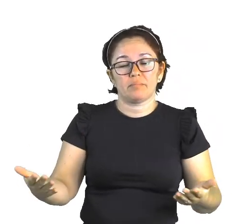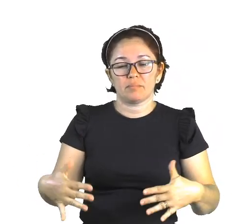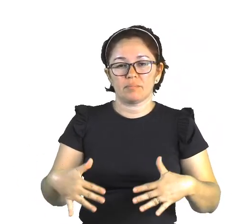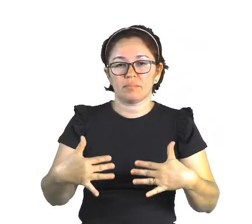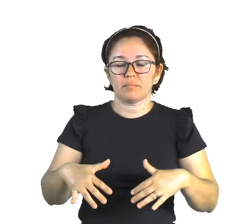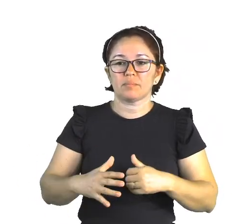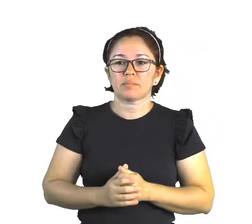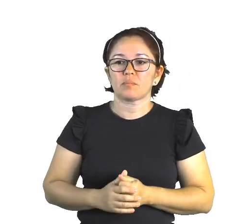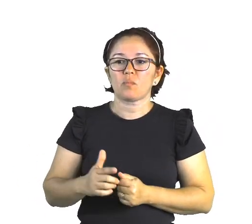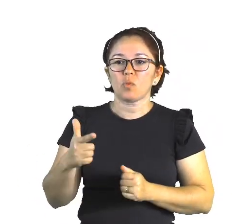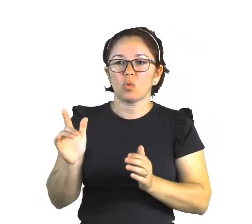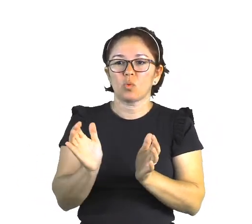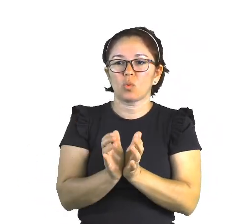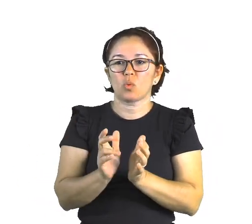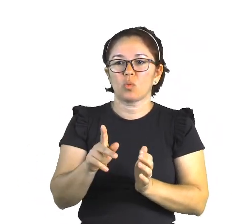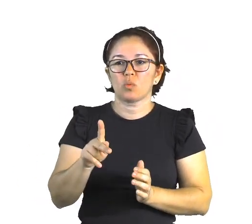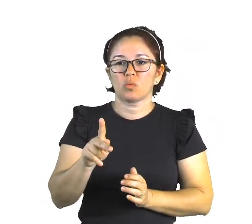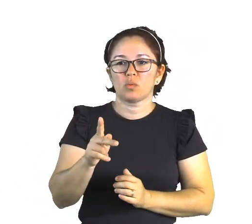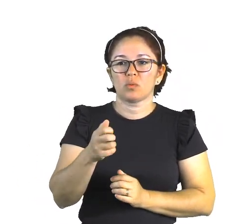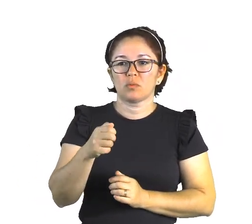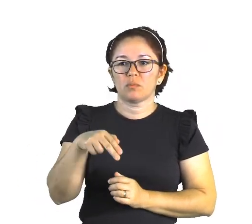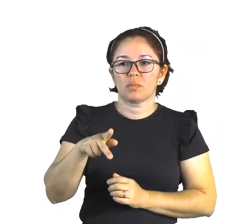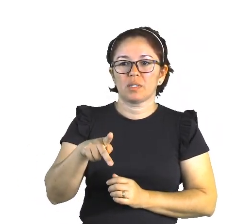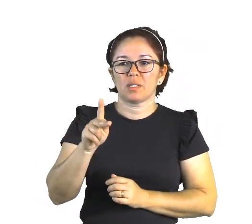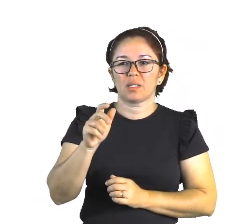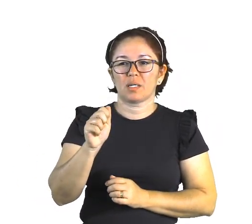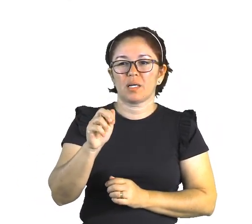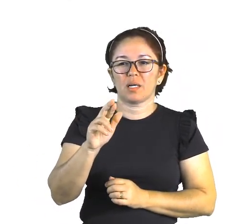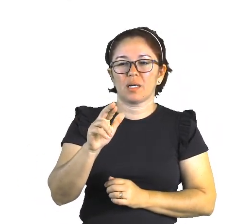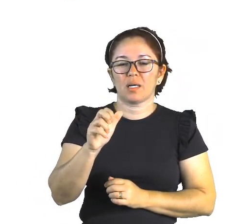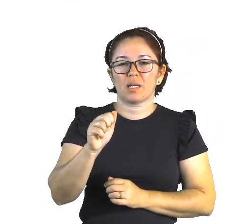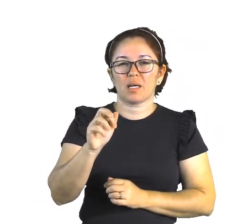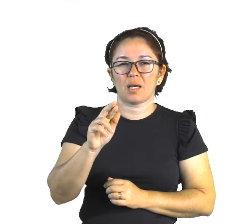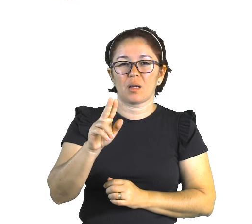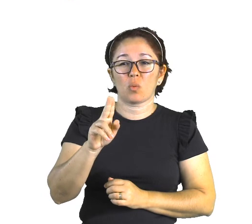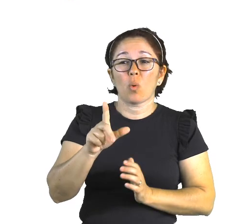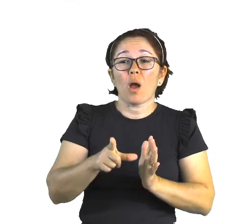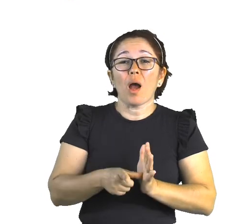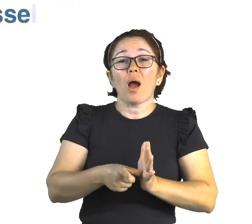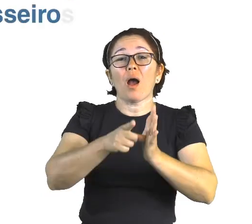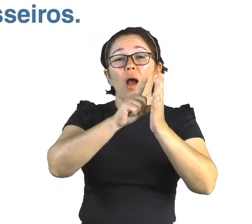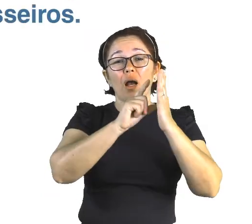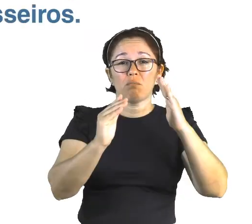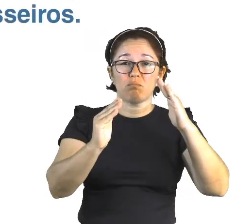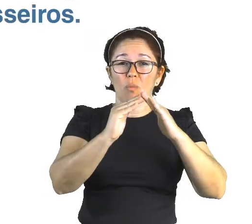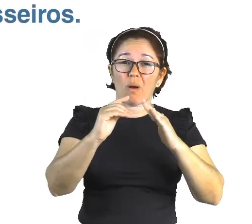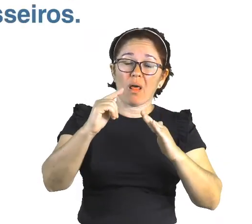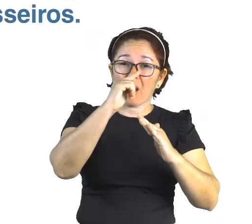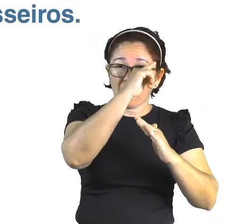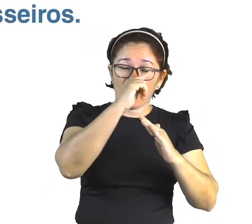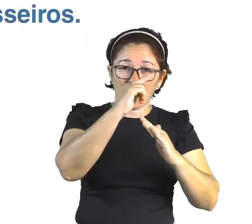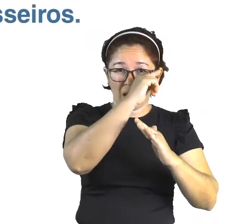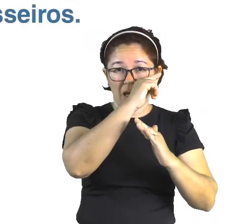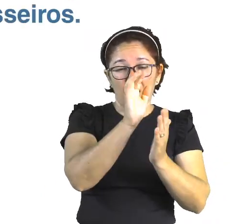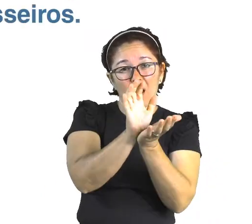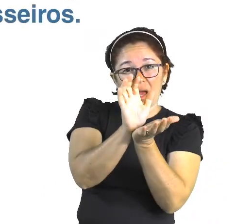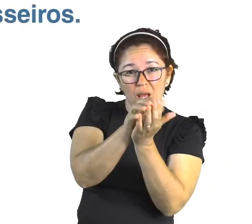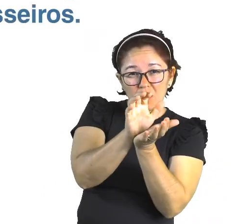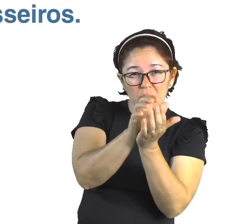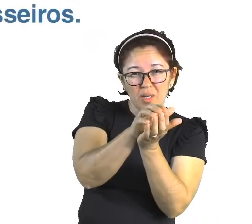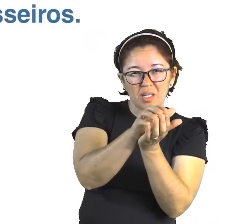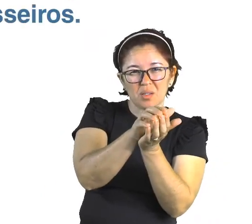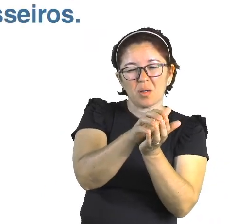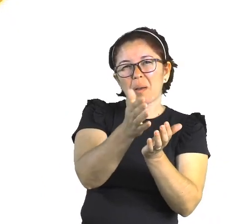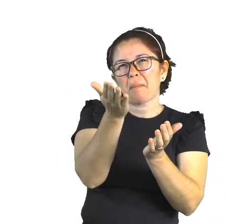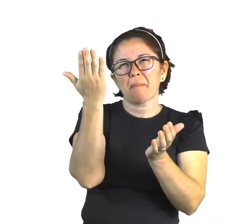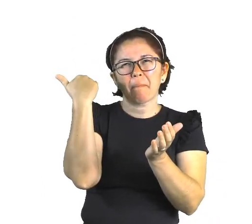vieram do estado de Pernambuco, são originários do sertão de Pernambuco, migraram há mais de 30 anos